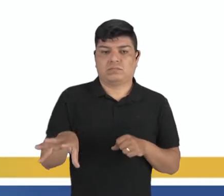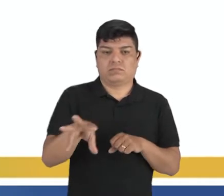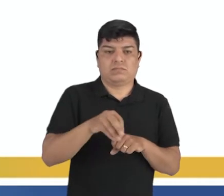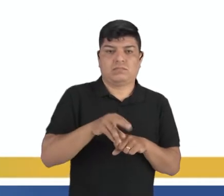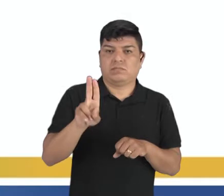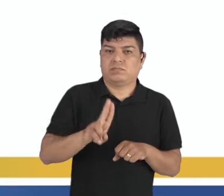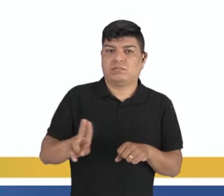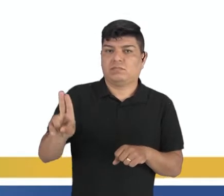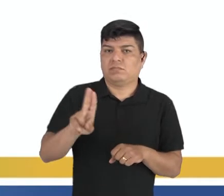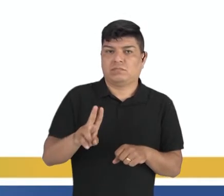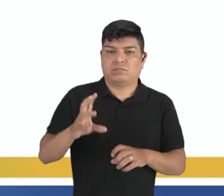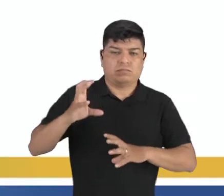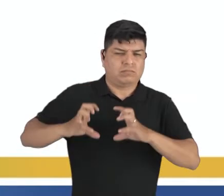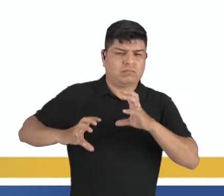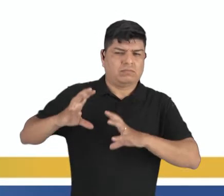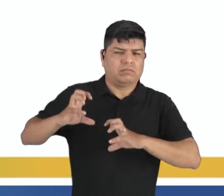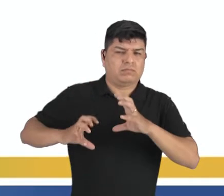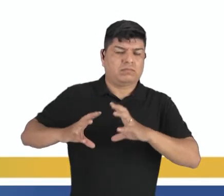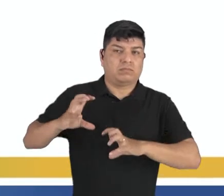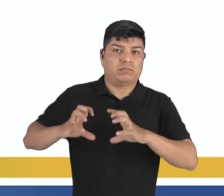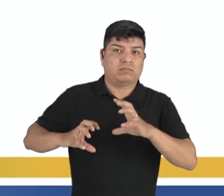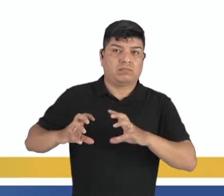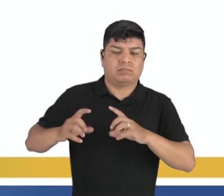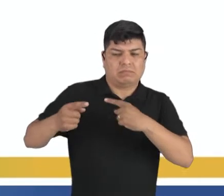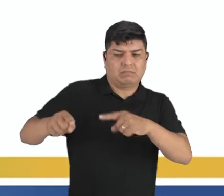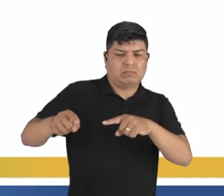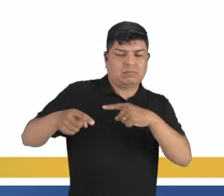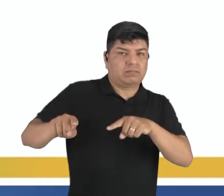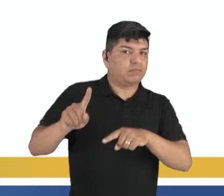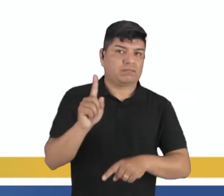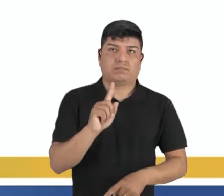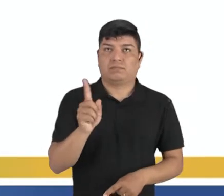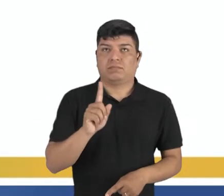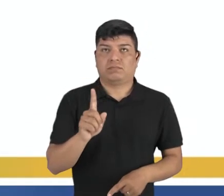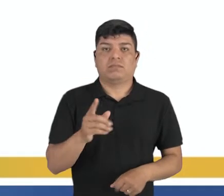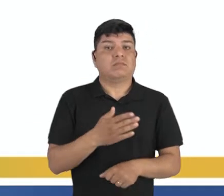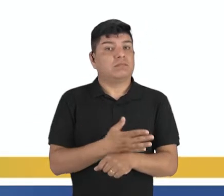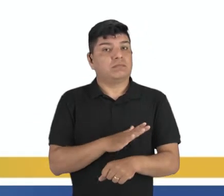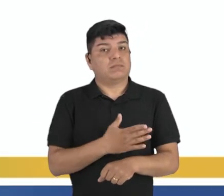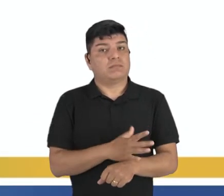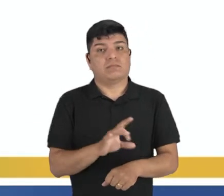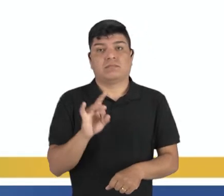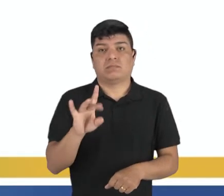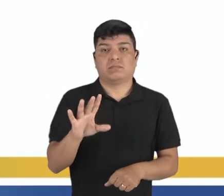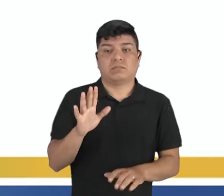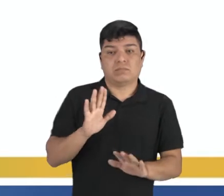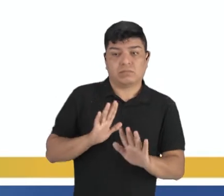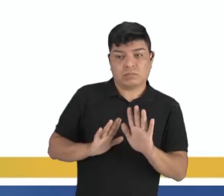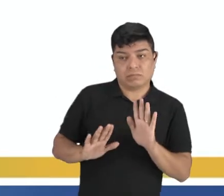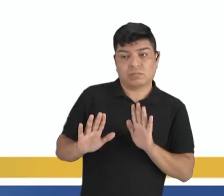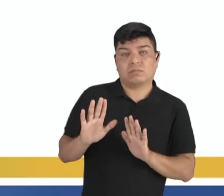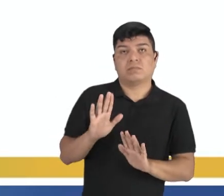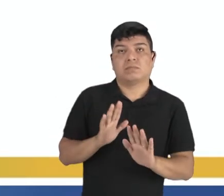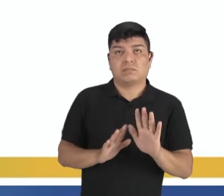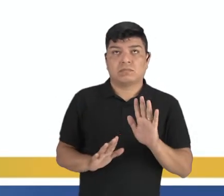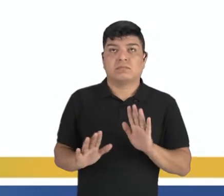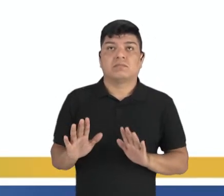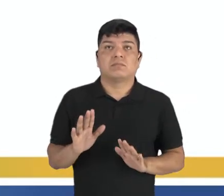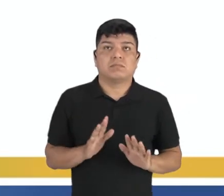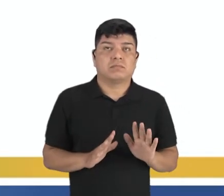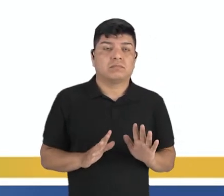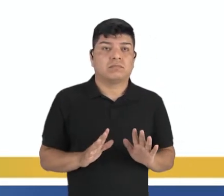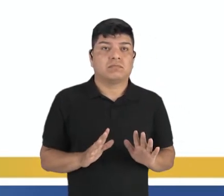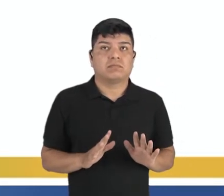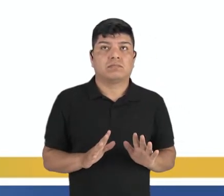tem na prática das lutas, né? Pra atacar alguém, praticamente ele só se defende e, por incrível que pareça,